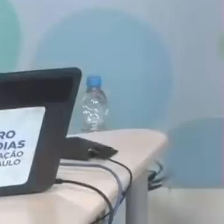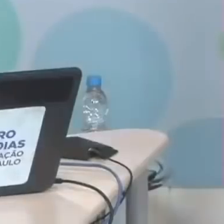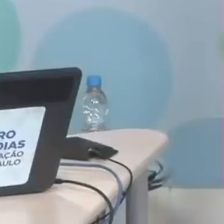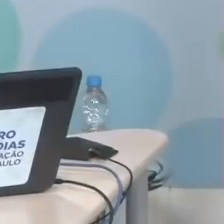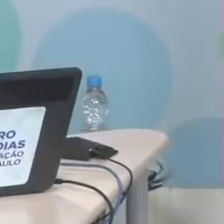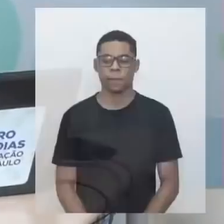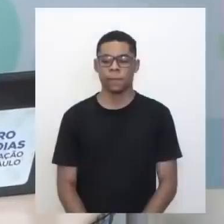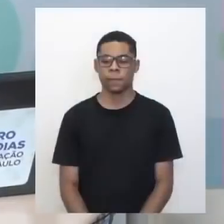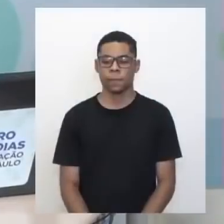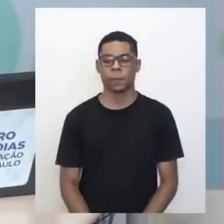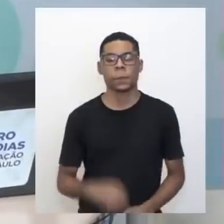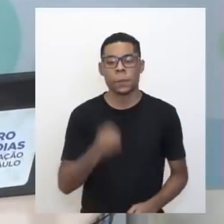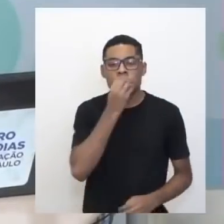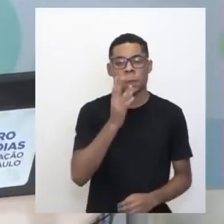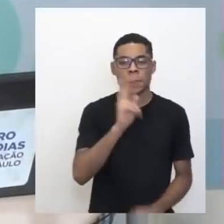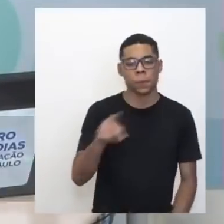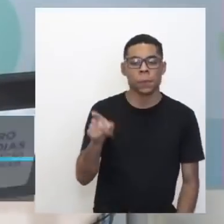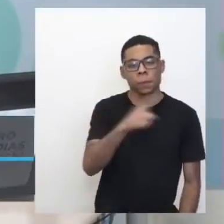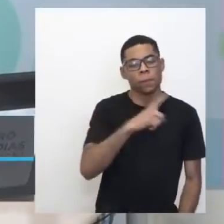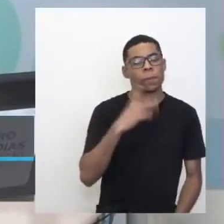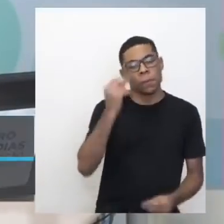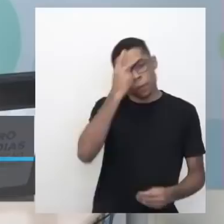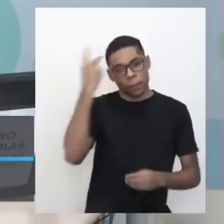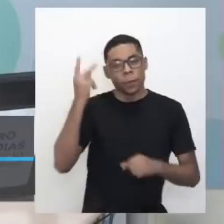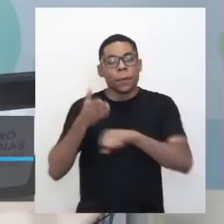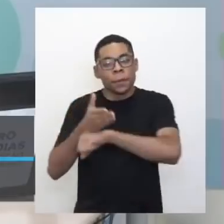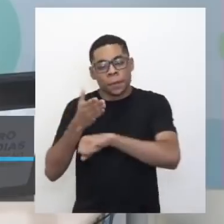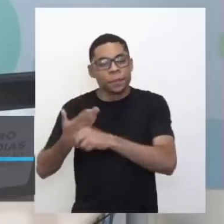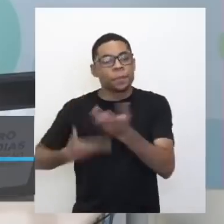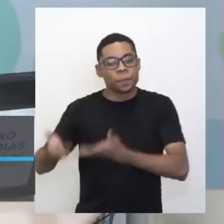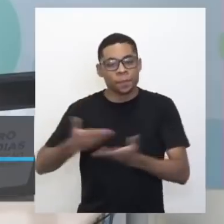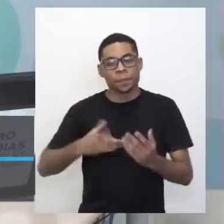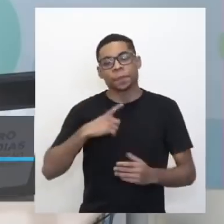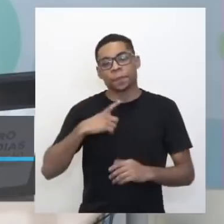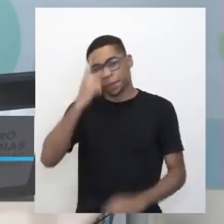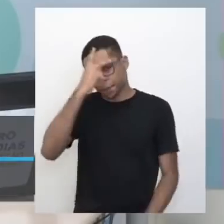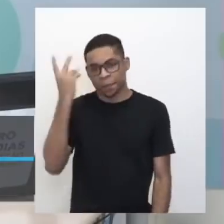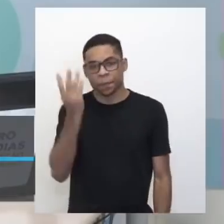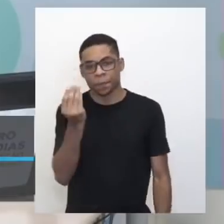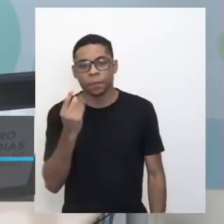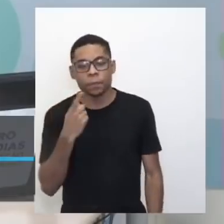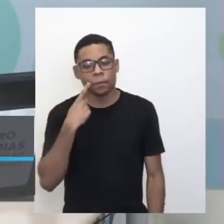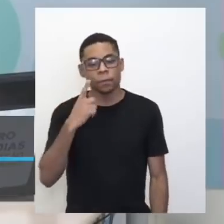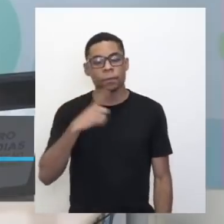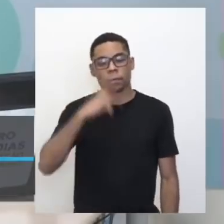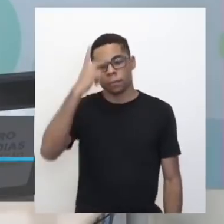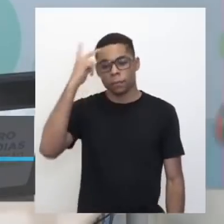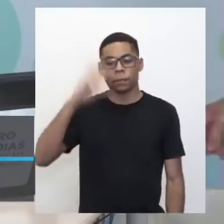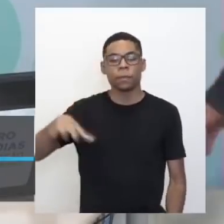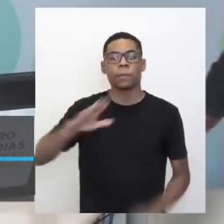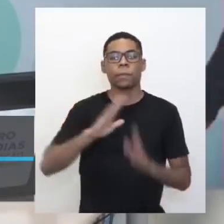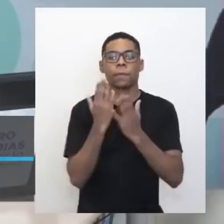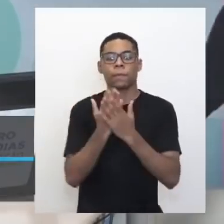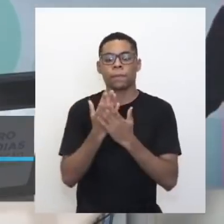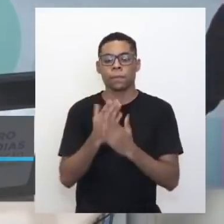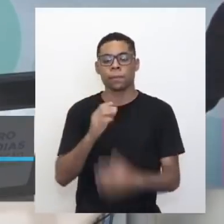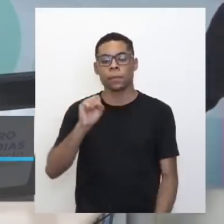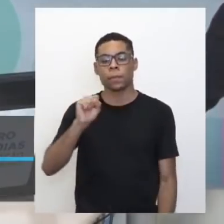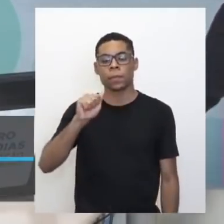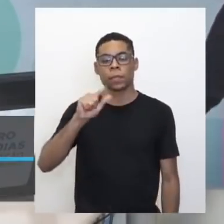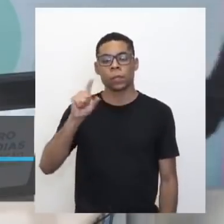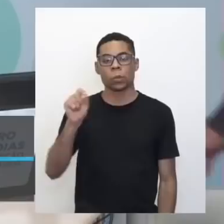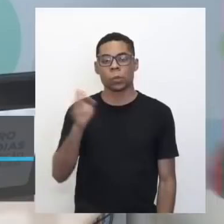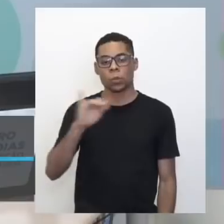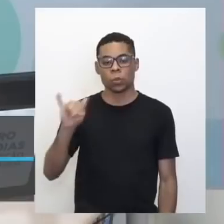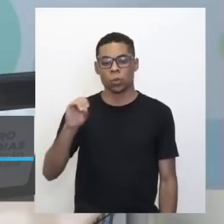Muito bem, professor. Muitas interações aqui. Ó, tem o pessoal aqui da Escola São João...